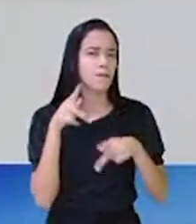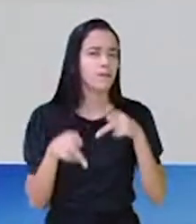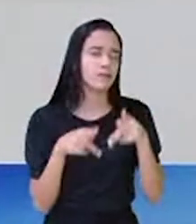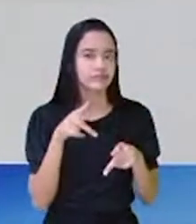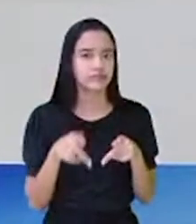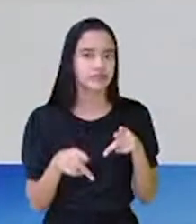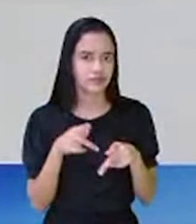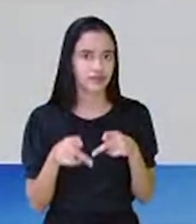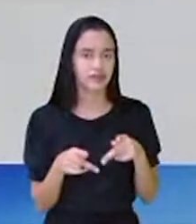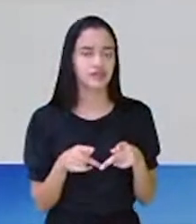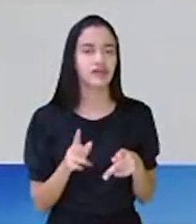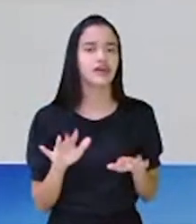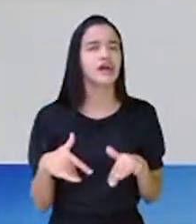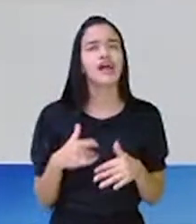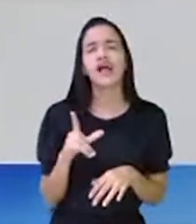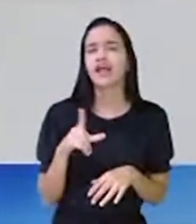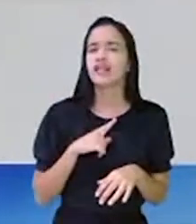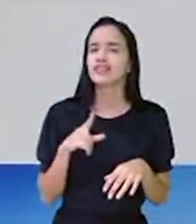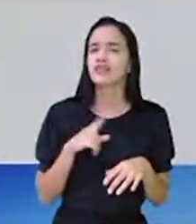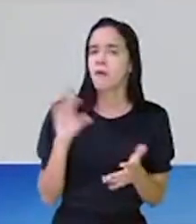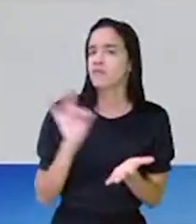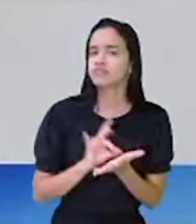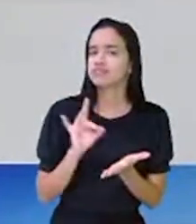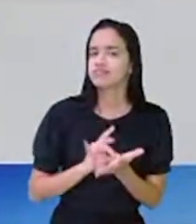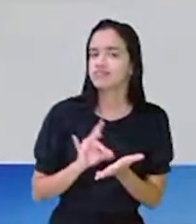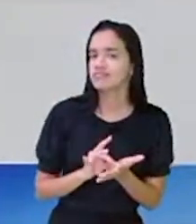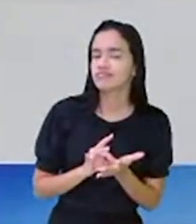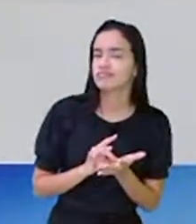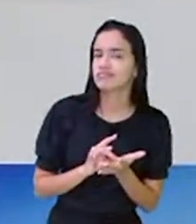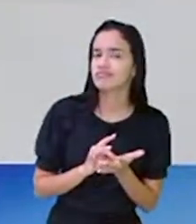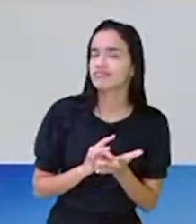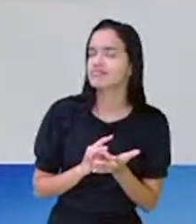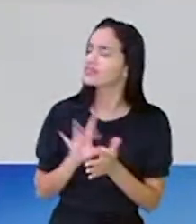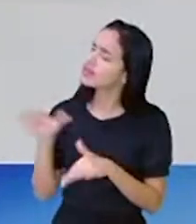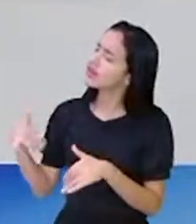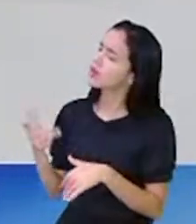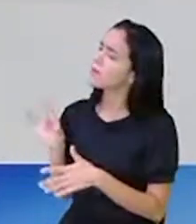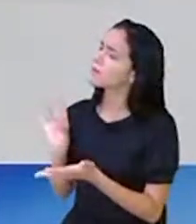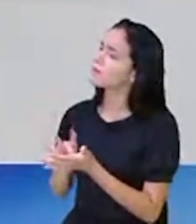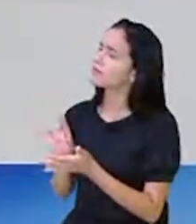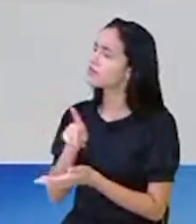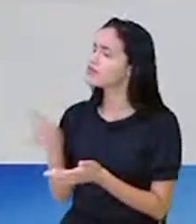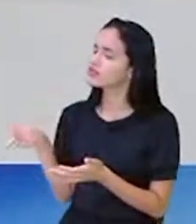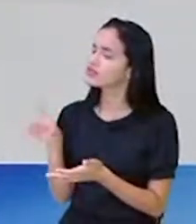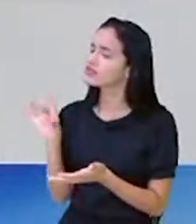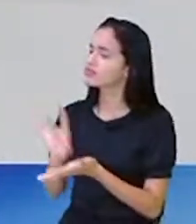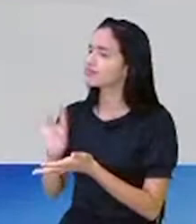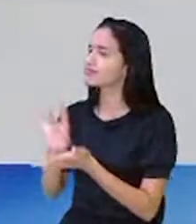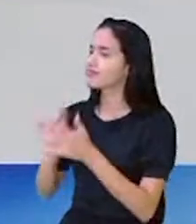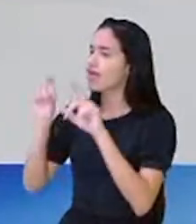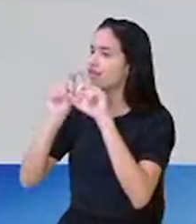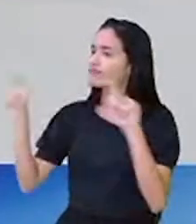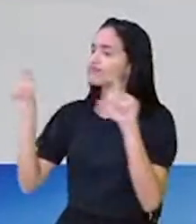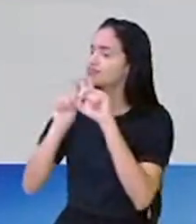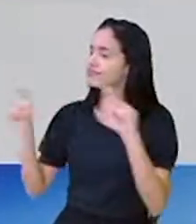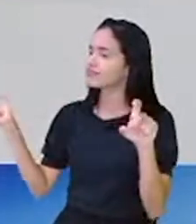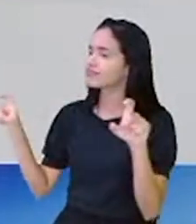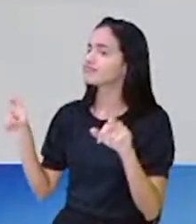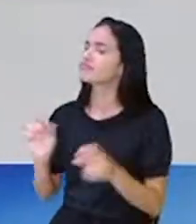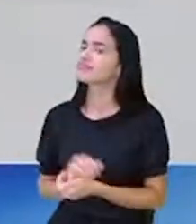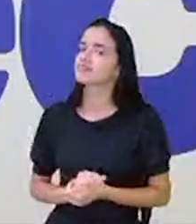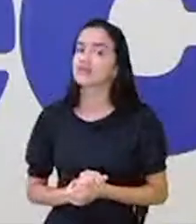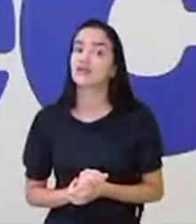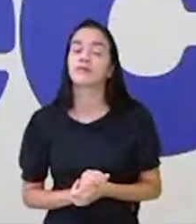Será que isso tem alguma verdade aí? Será, professora Cátia, que tem alguma verdade nessa frase? Deus ajuda quem cedo